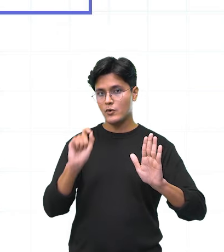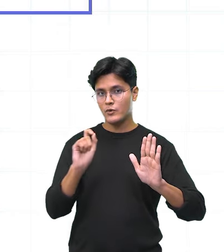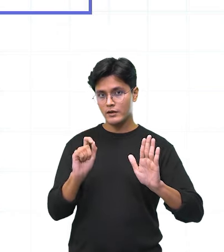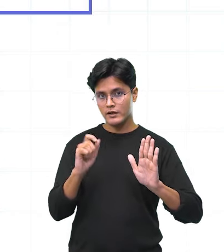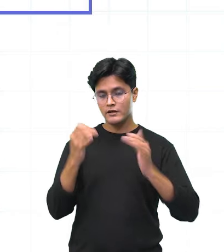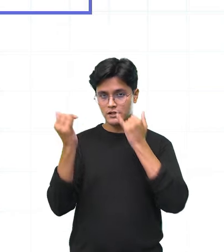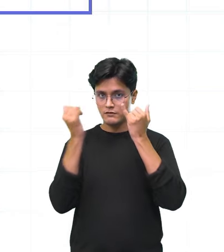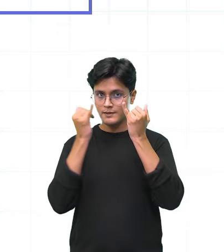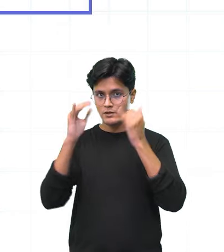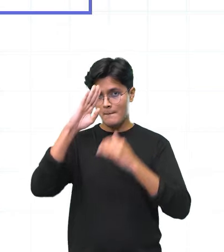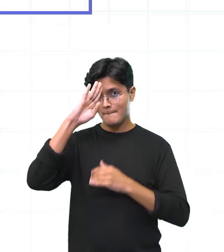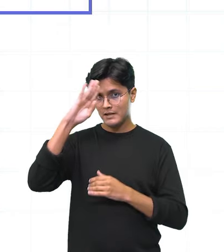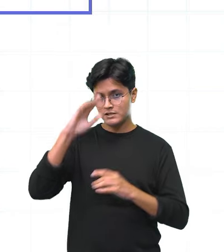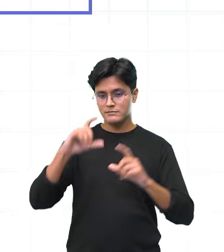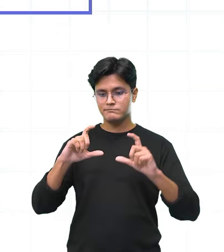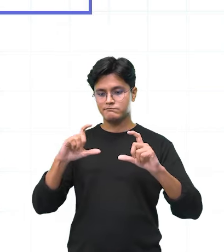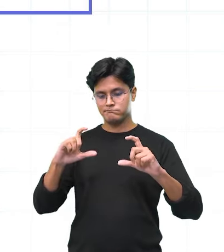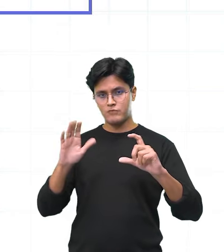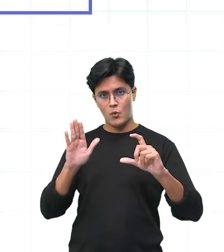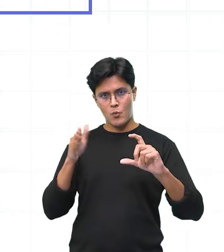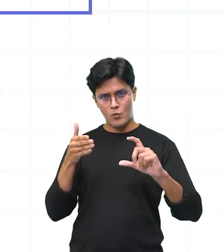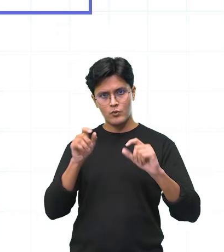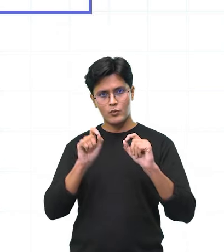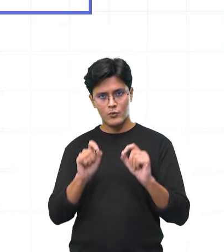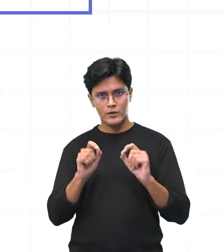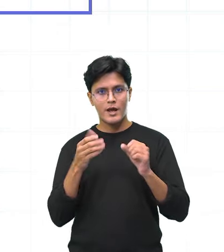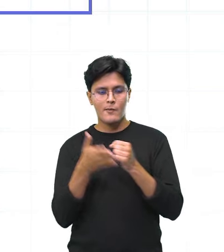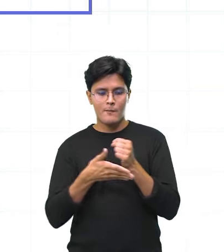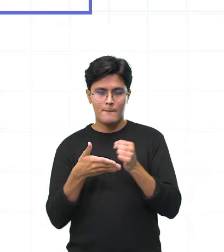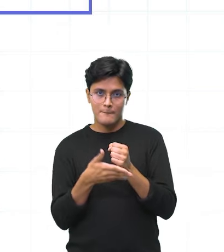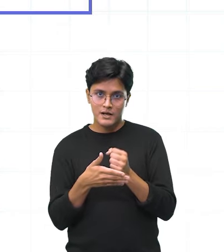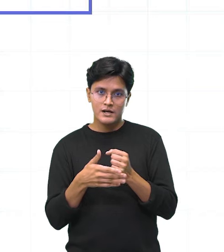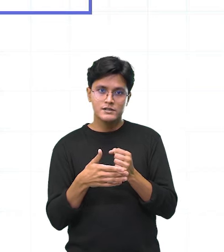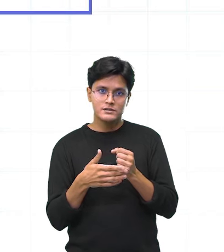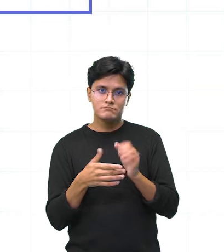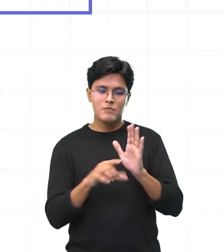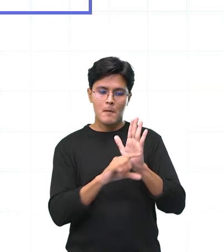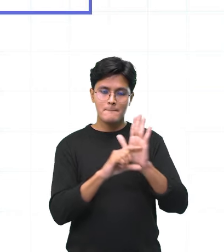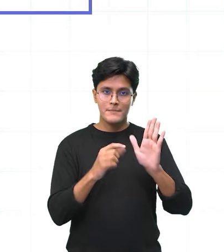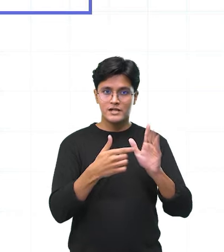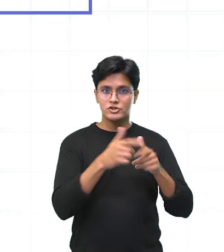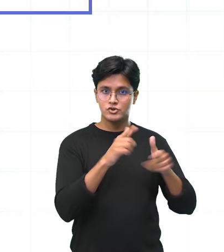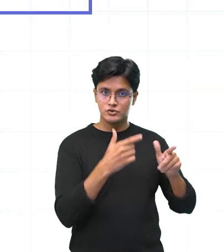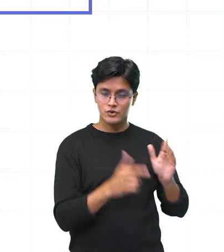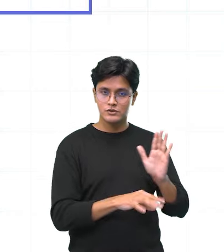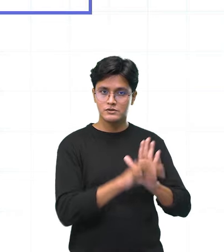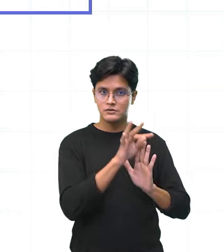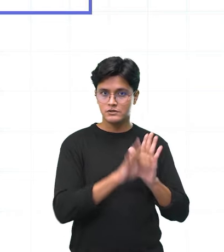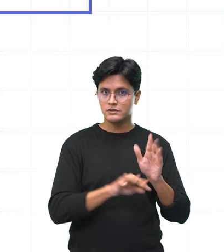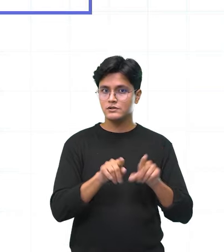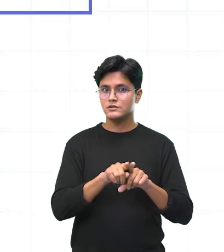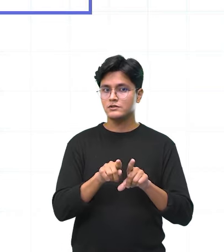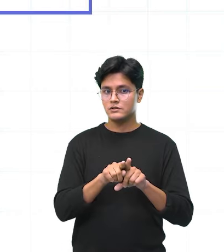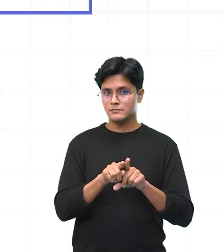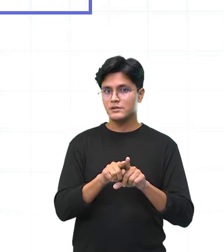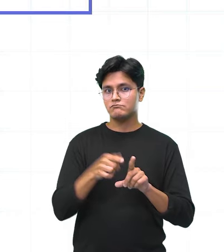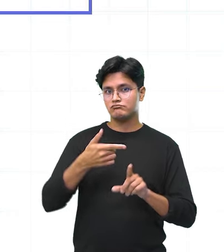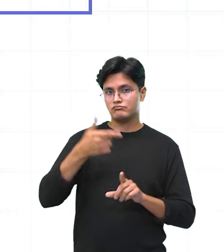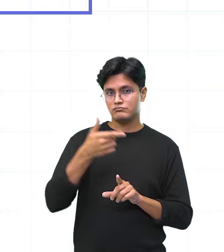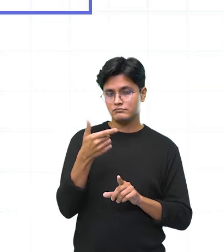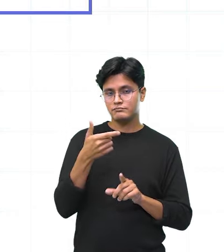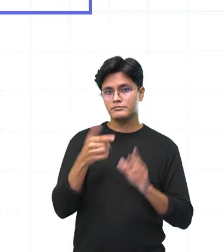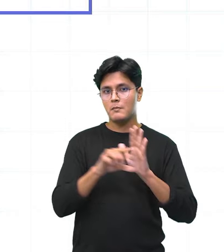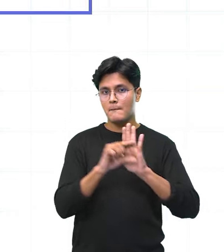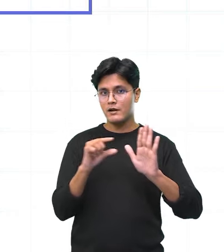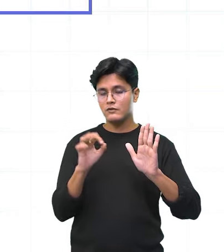destaque, tá bom? Que vai dar base para o restante do texto e até mesmo do próprio segundo parágrafo, é isso.